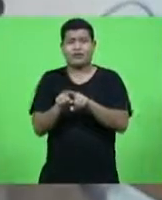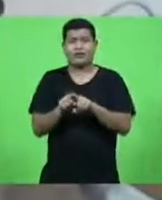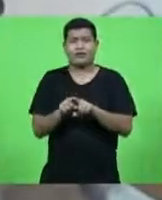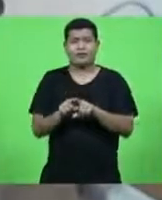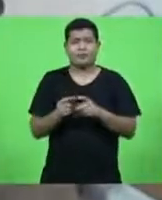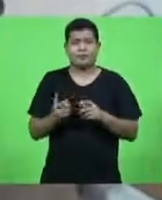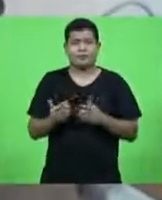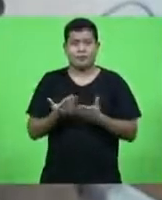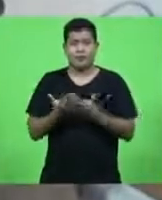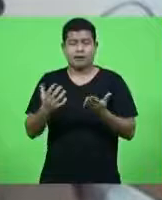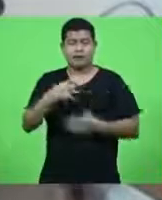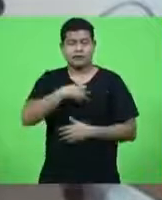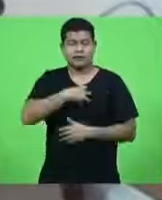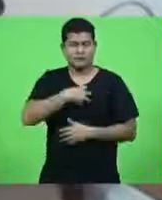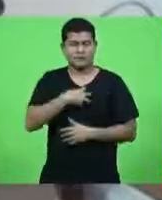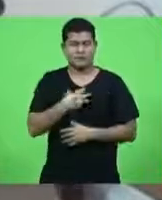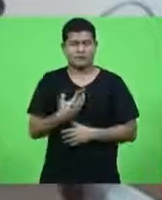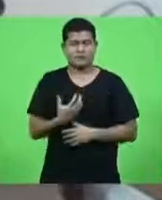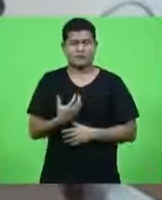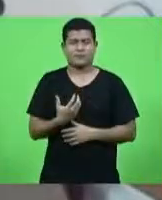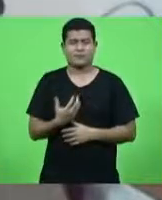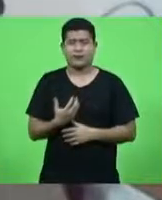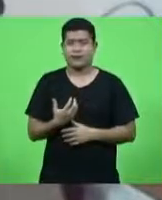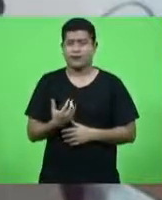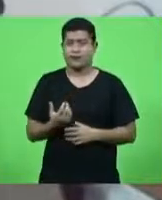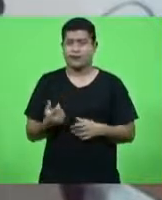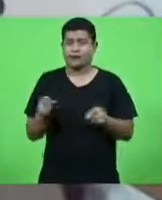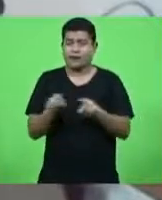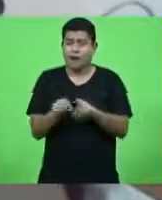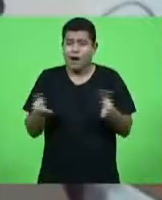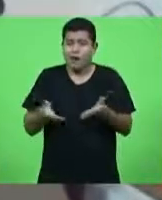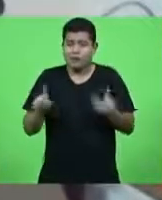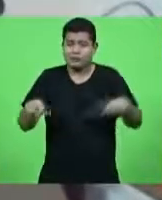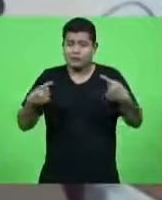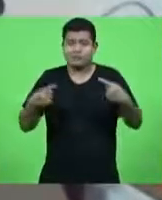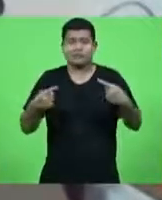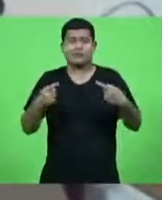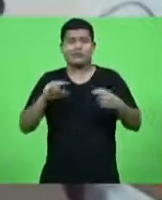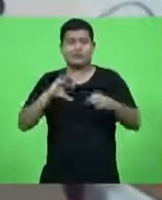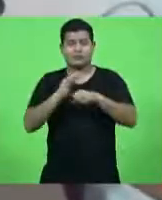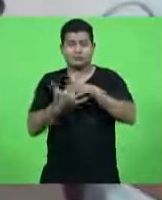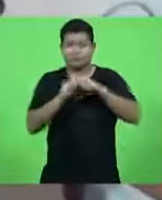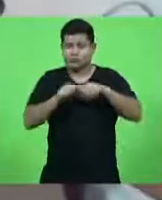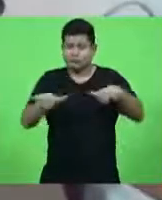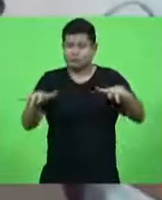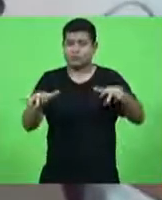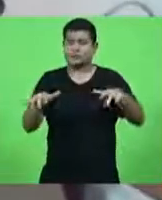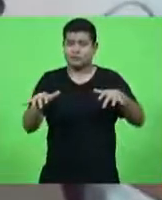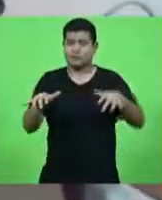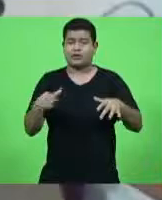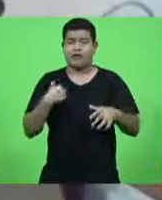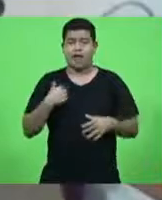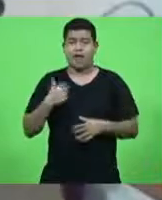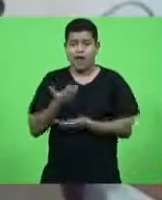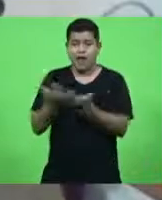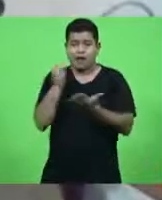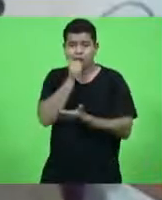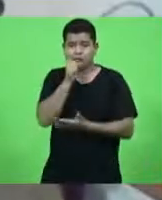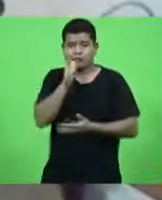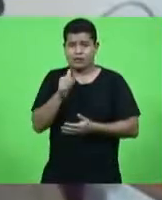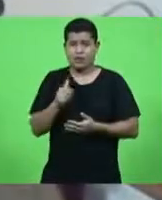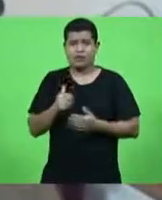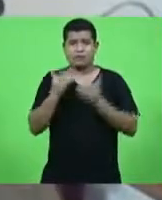enfrentados pela pandemia do coronavírus, as mulheres demonstraram suas habilidades, conhecimentos e capacidade